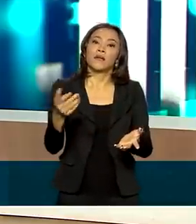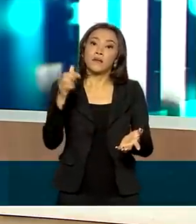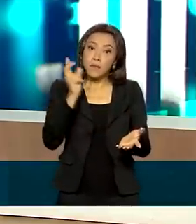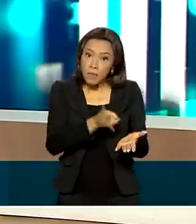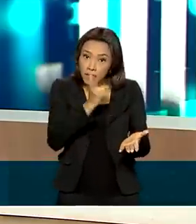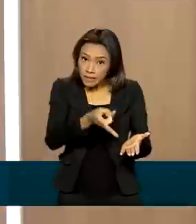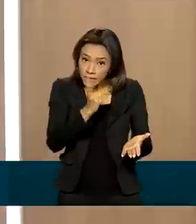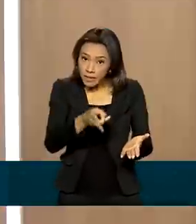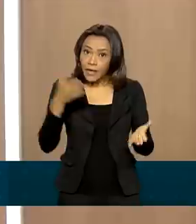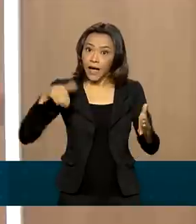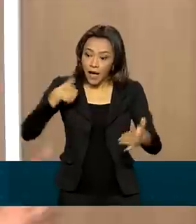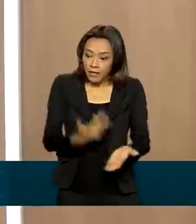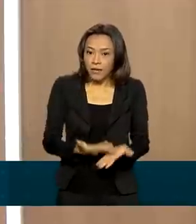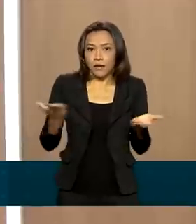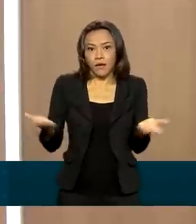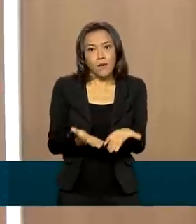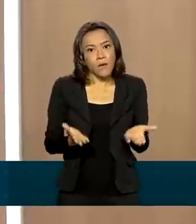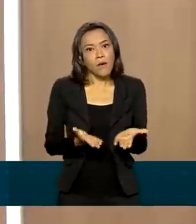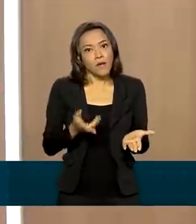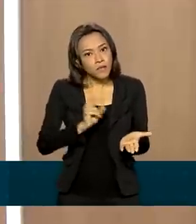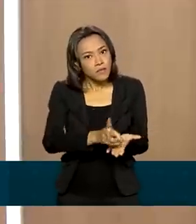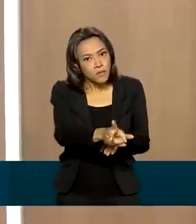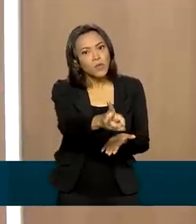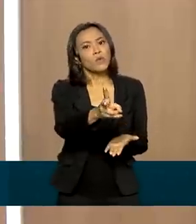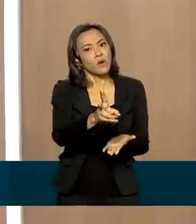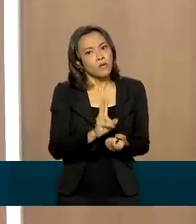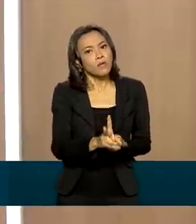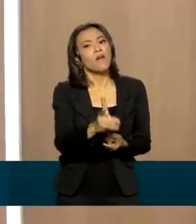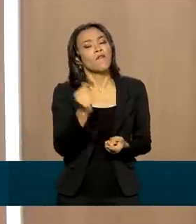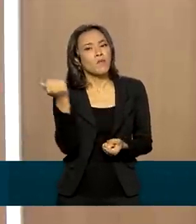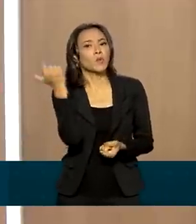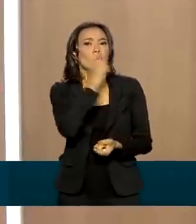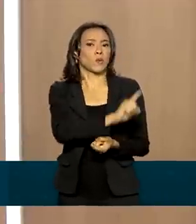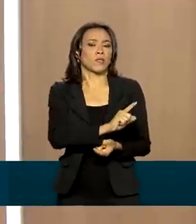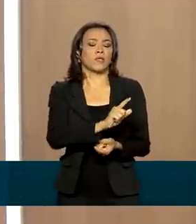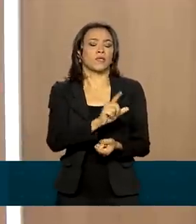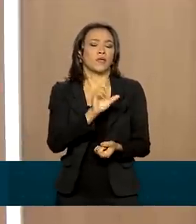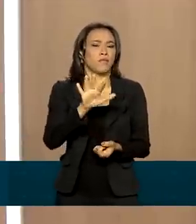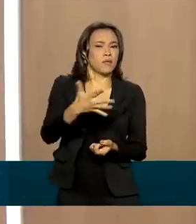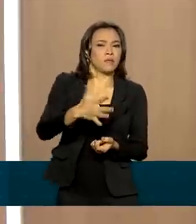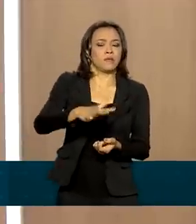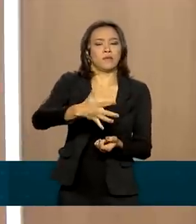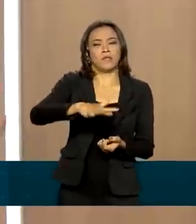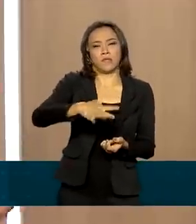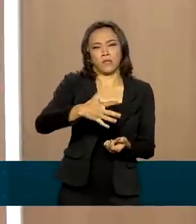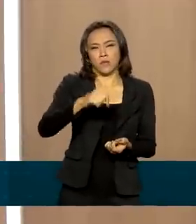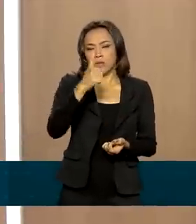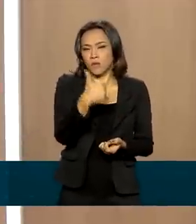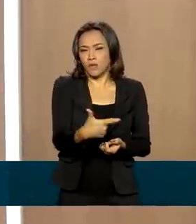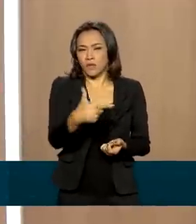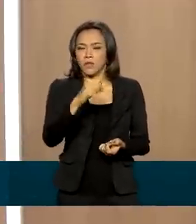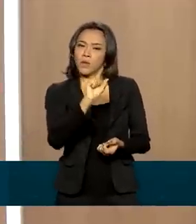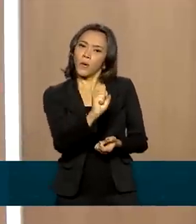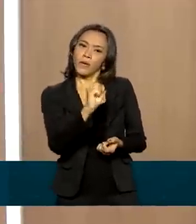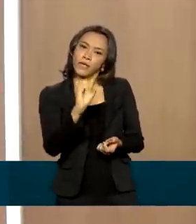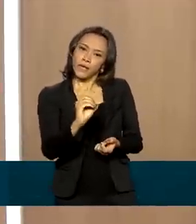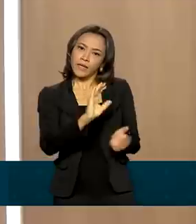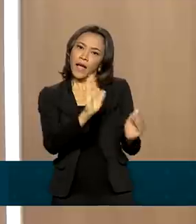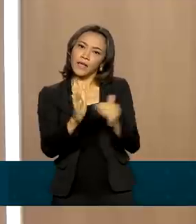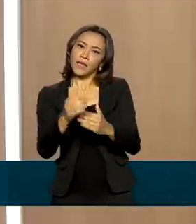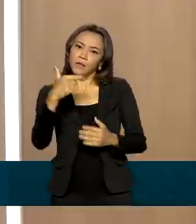tiveram até agora esse mesmo resultado, nós chegaremos a exportações em torno de 280 a